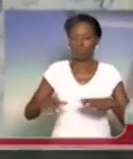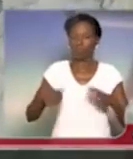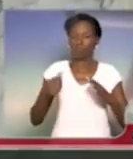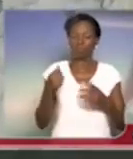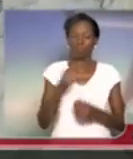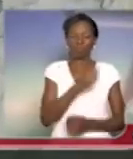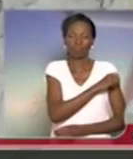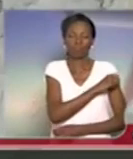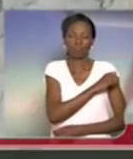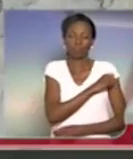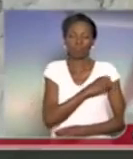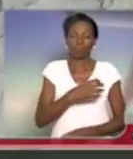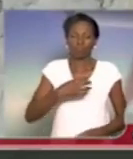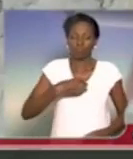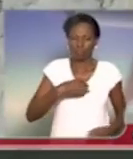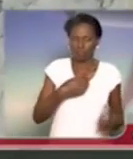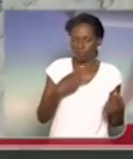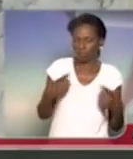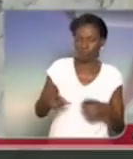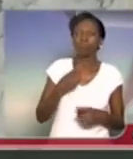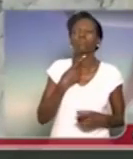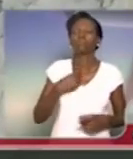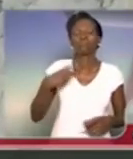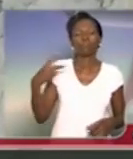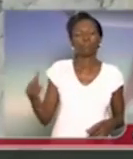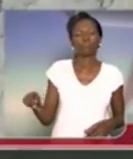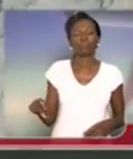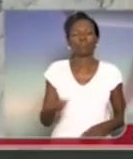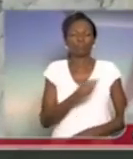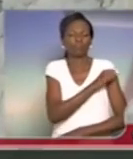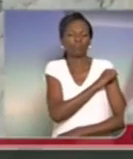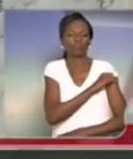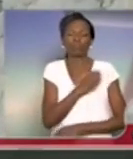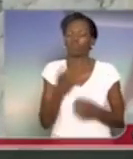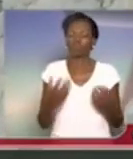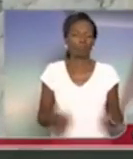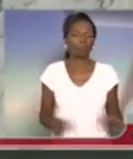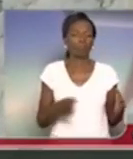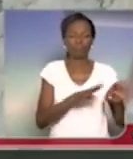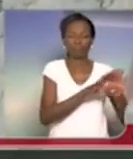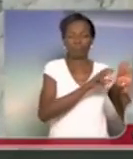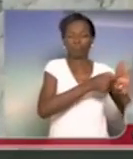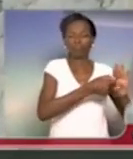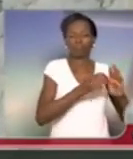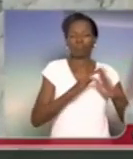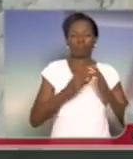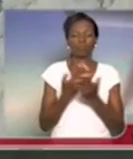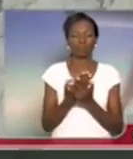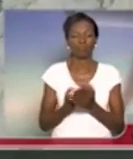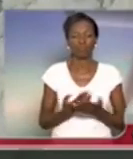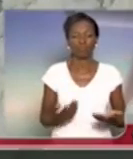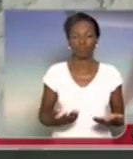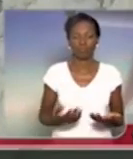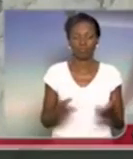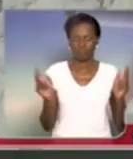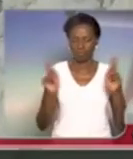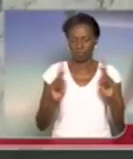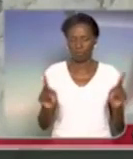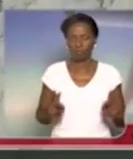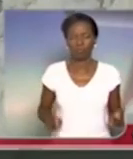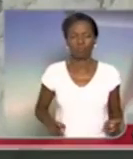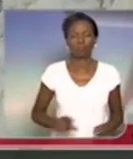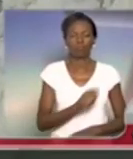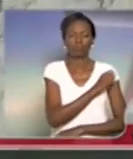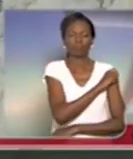logicamente não querendo que as suas escolas sejam fechadas, e os alunos estão fazendo as ocupações pacíficas